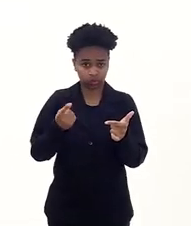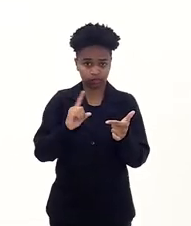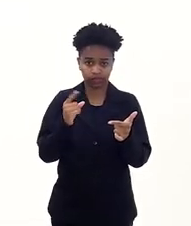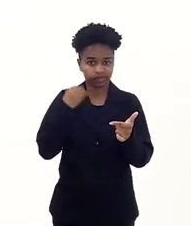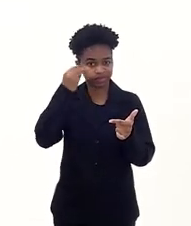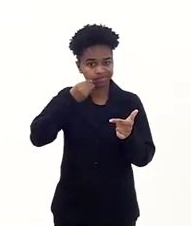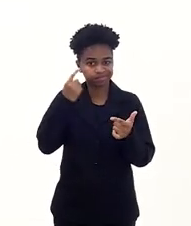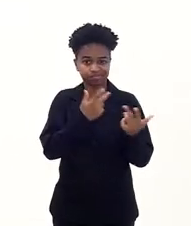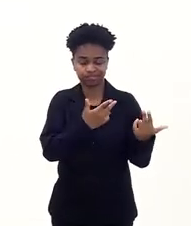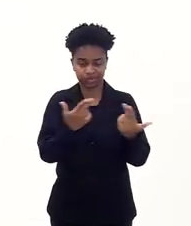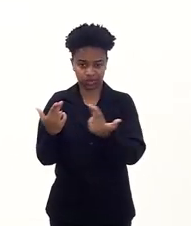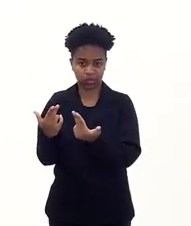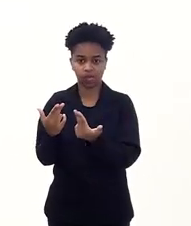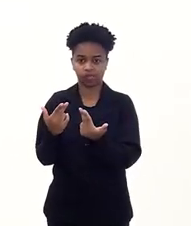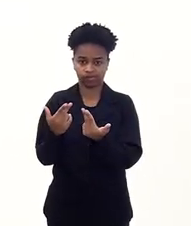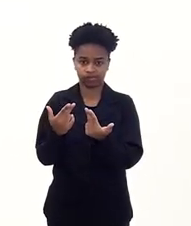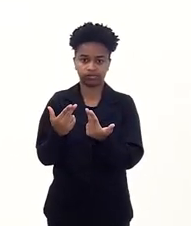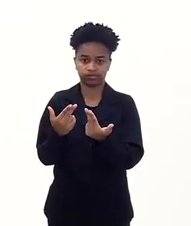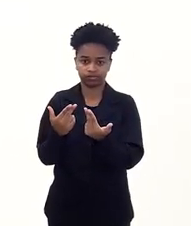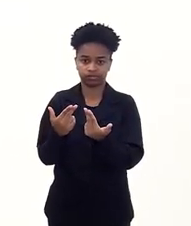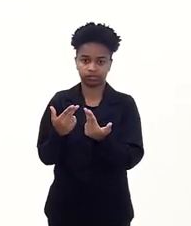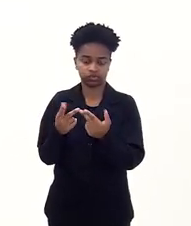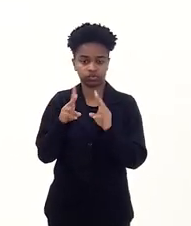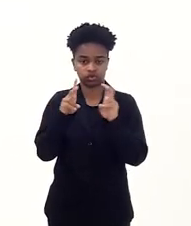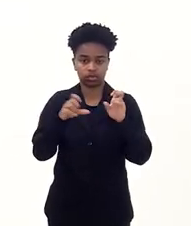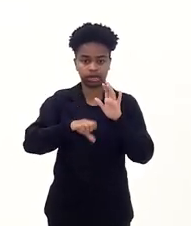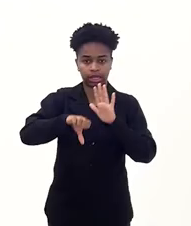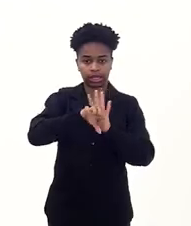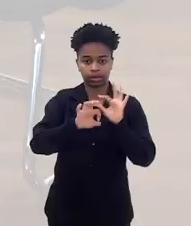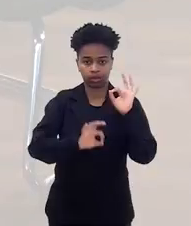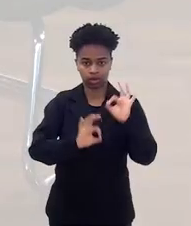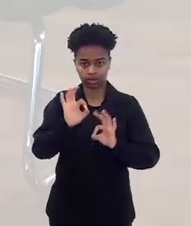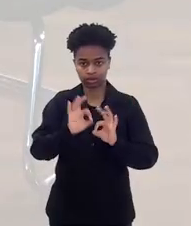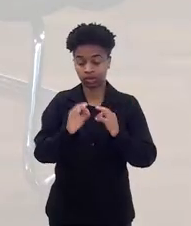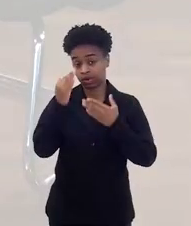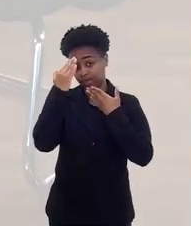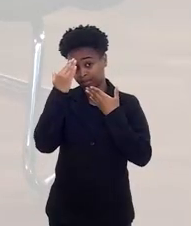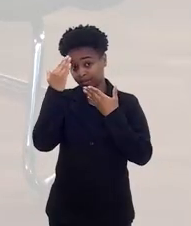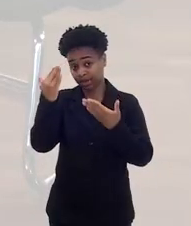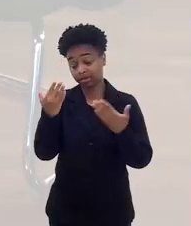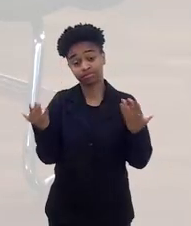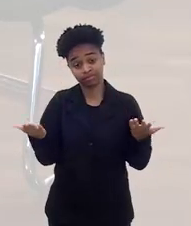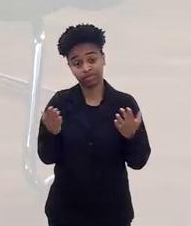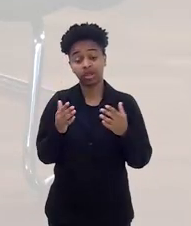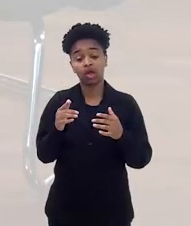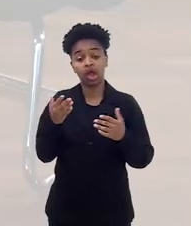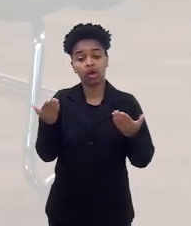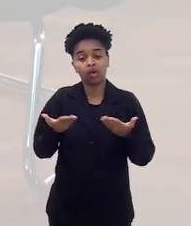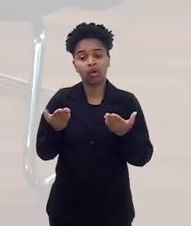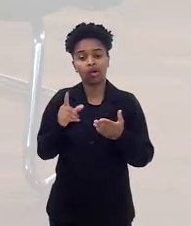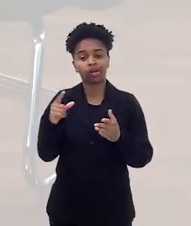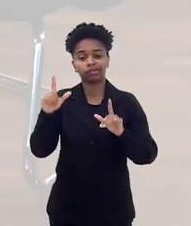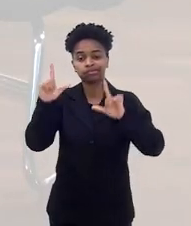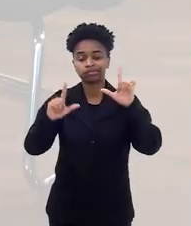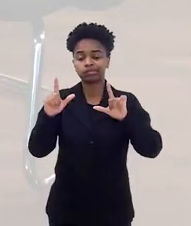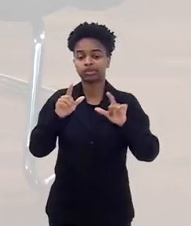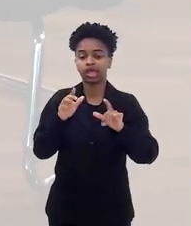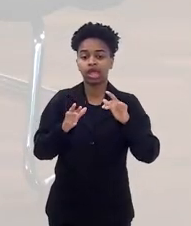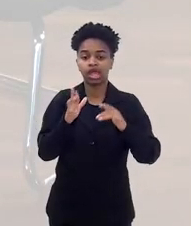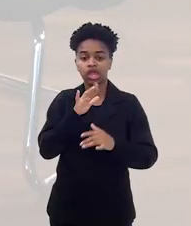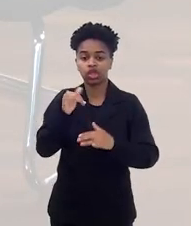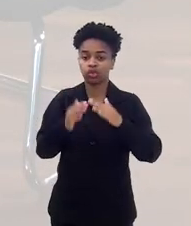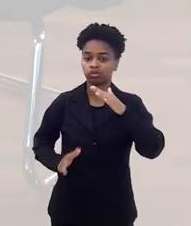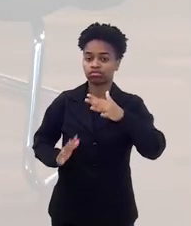questões de crime organizado. Muito obrigado. Bom, este é o programa Rio Sem Fronteiras, uma